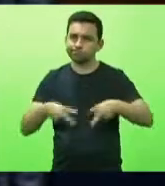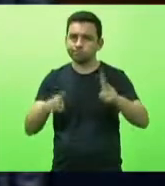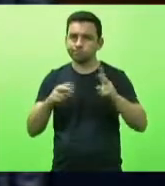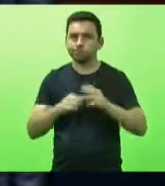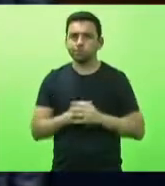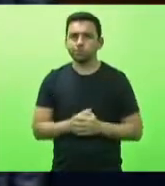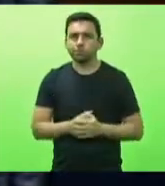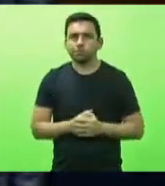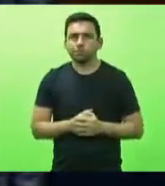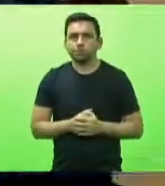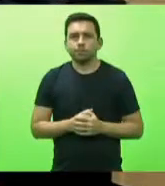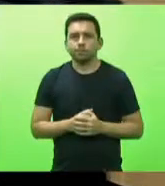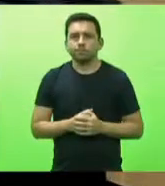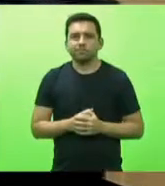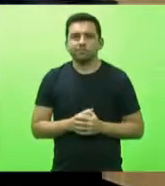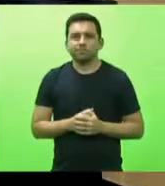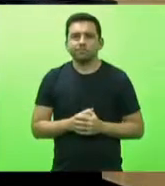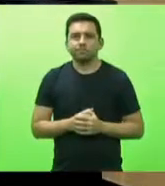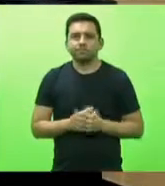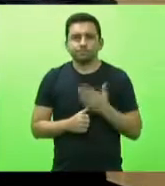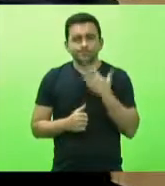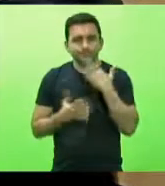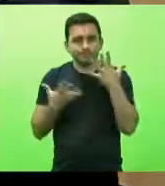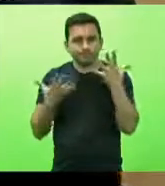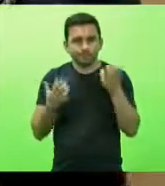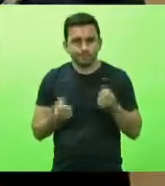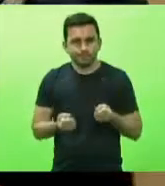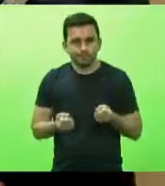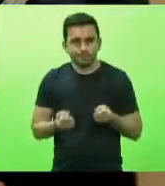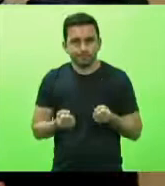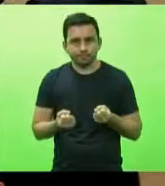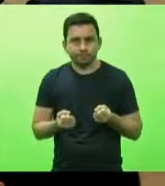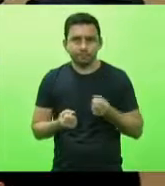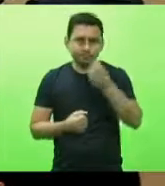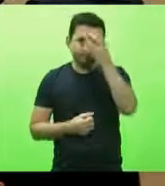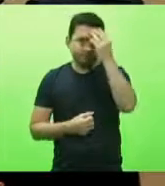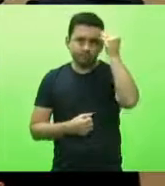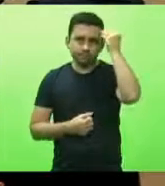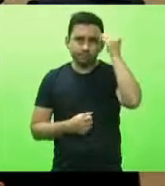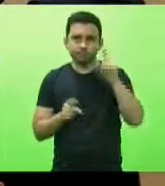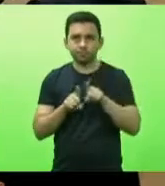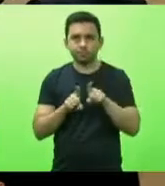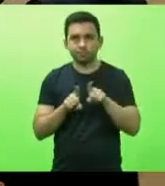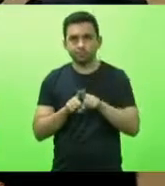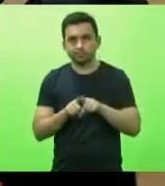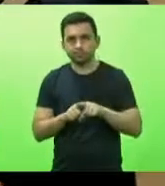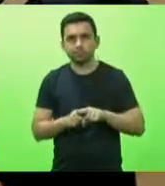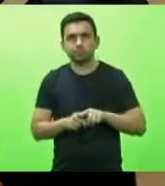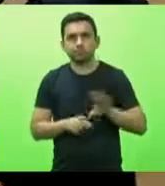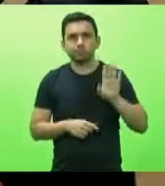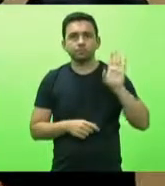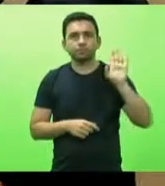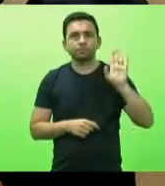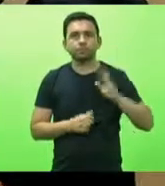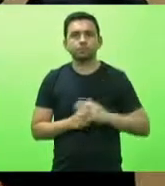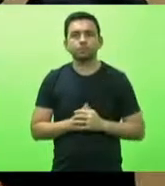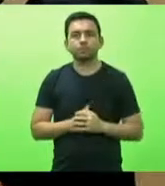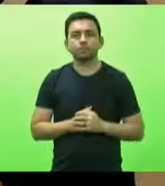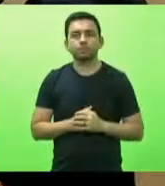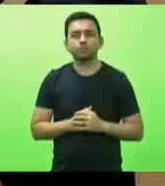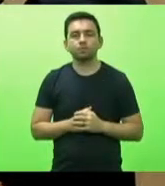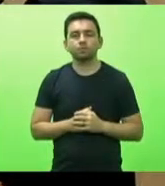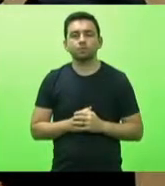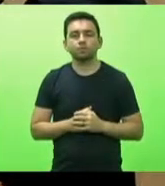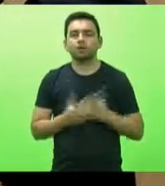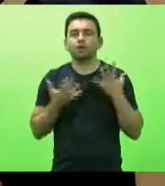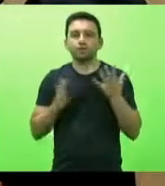Obrigada. Deferido, deputada Luciane Carminati. Agora sim, deputado Jair Mioto. Senhor presidente, quero